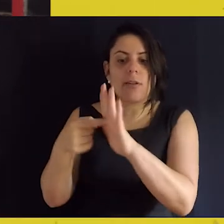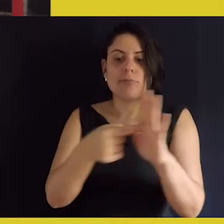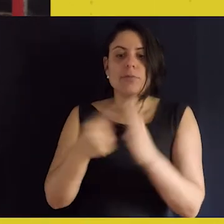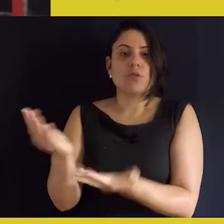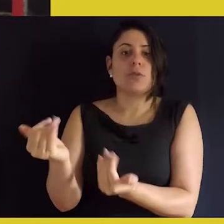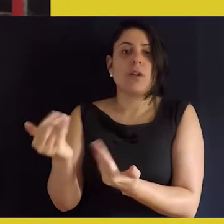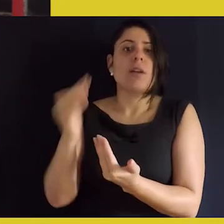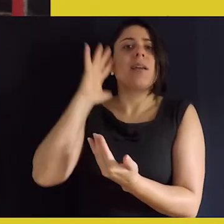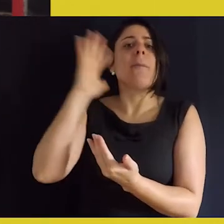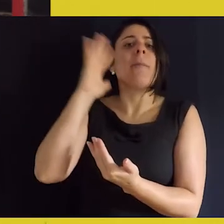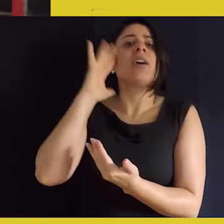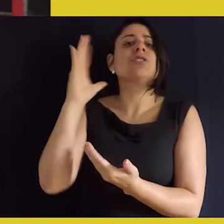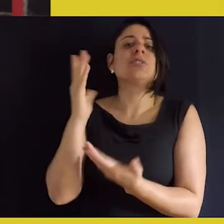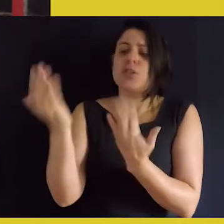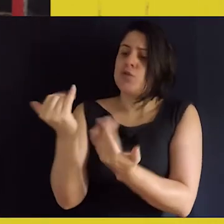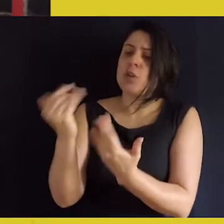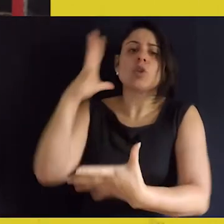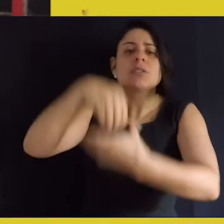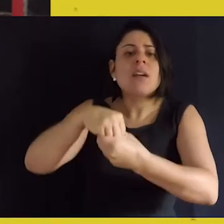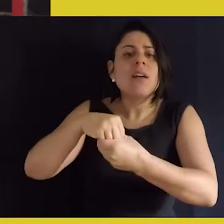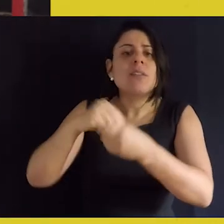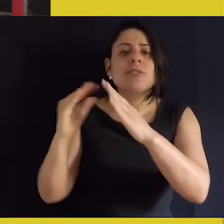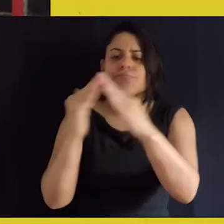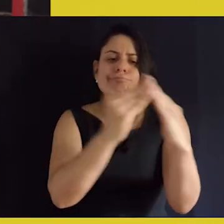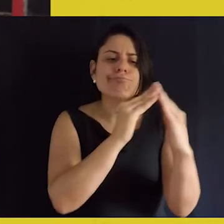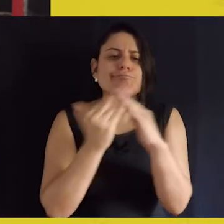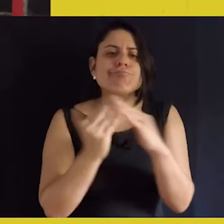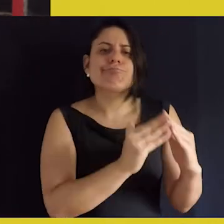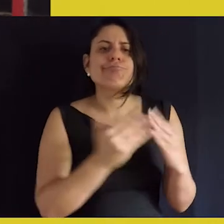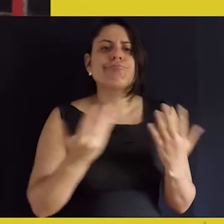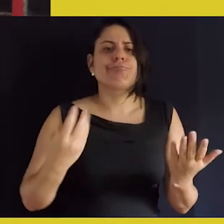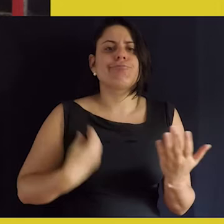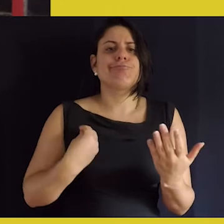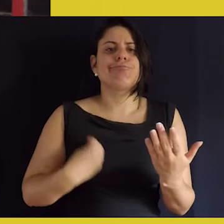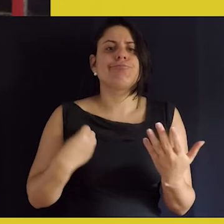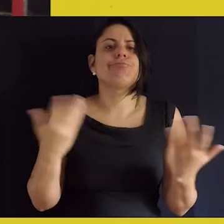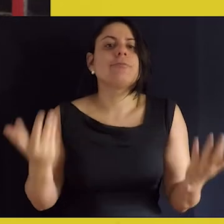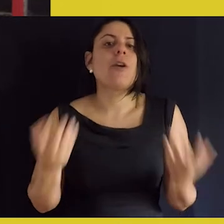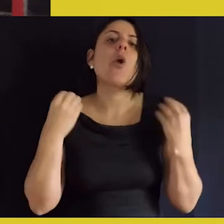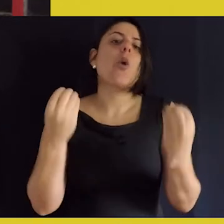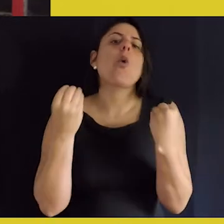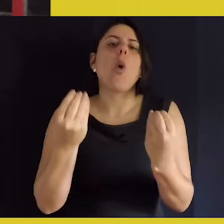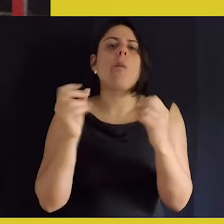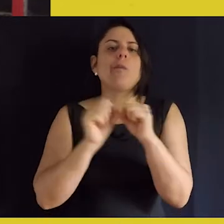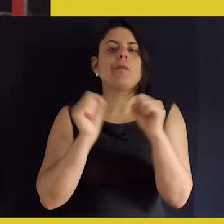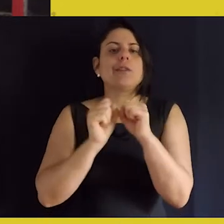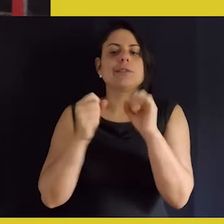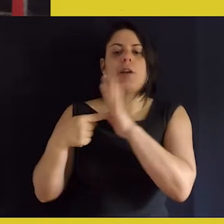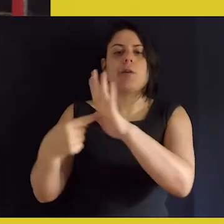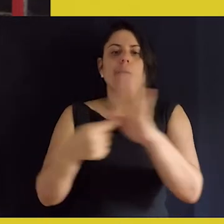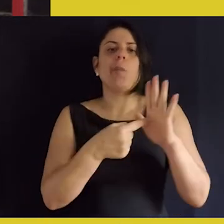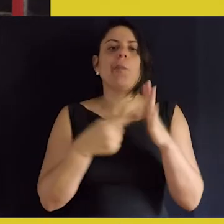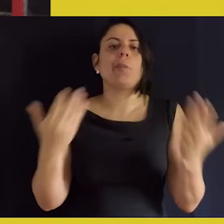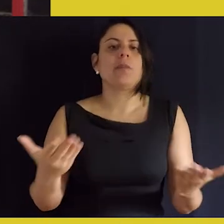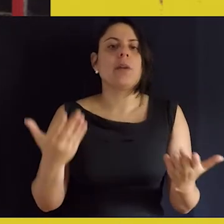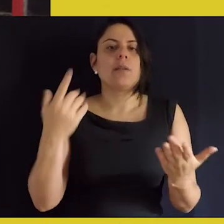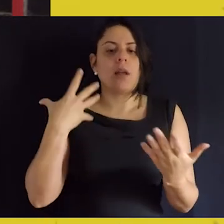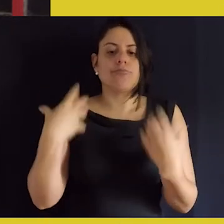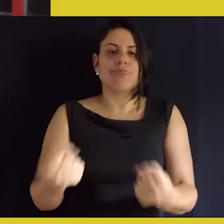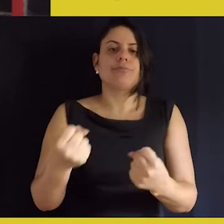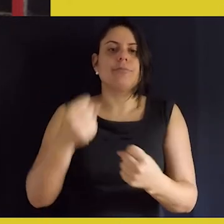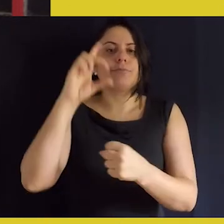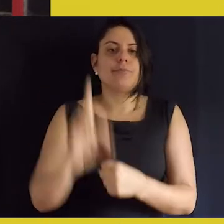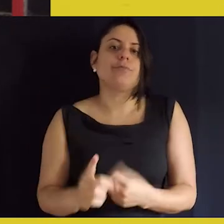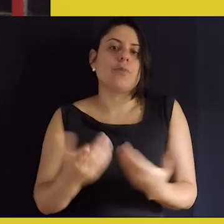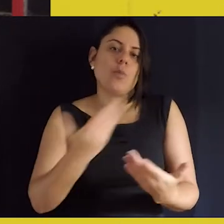públicas, né, seja qual for, cheguem até as juventudes, quem tirar as juventudes que estão dentro da periferia, dentro das ocupações, dentro